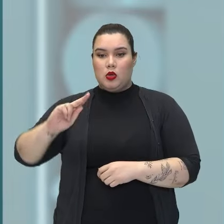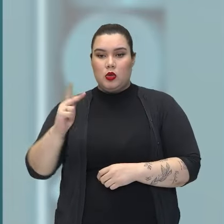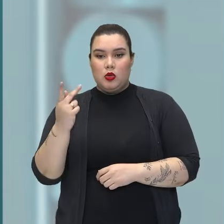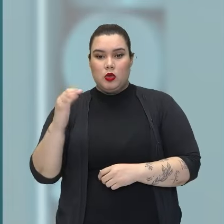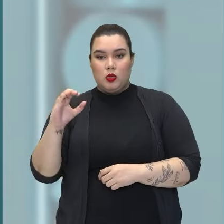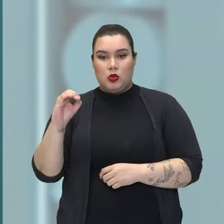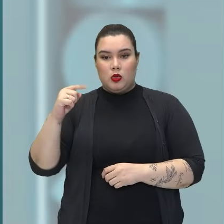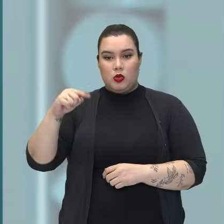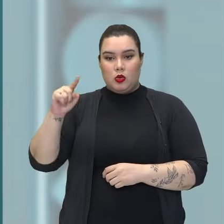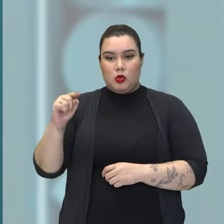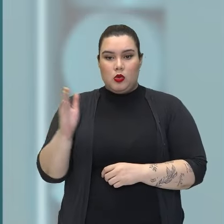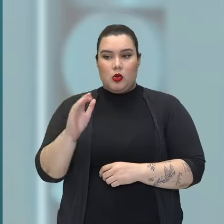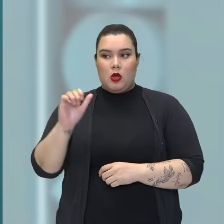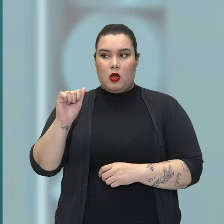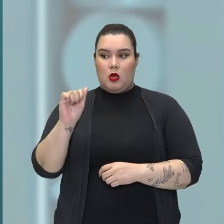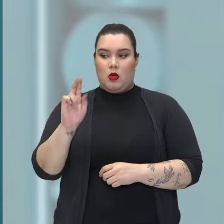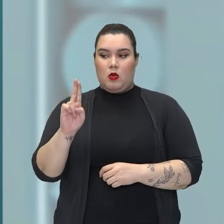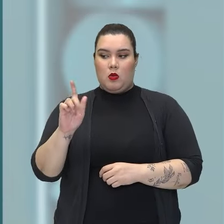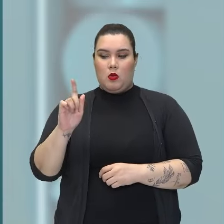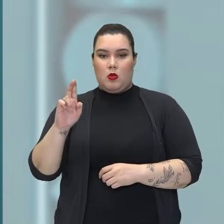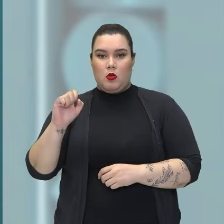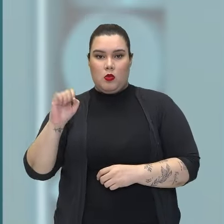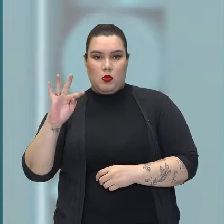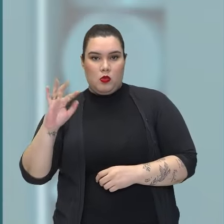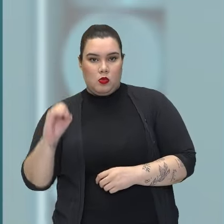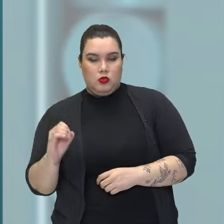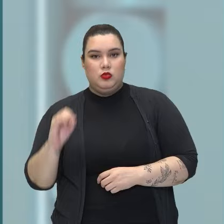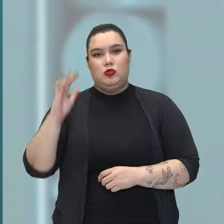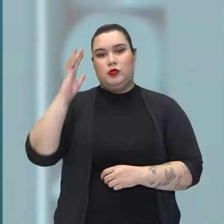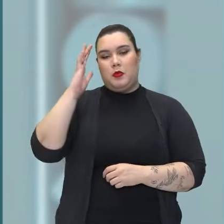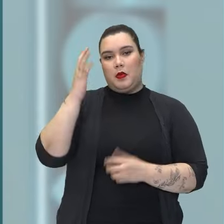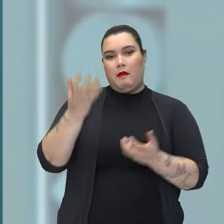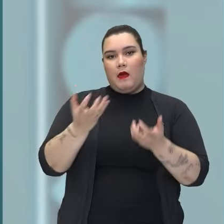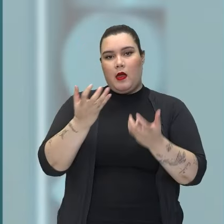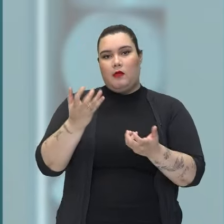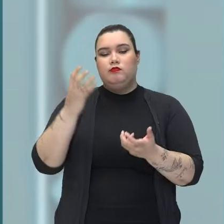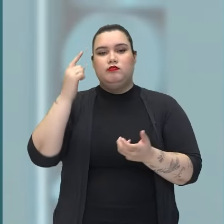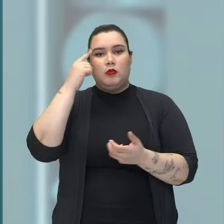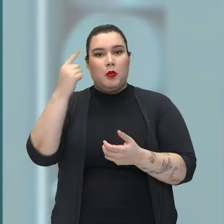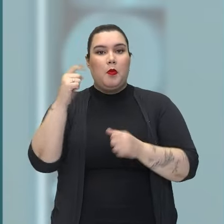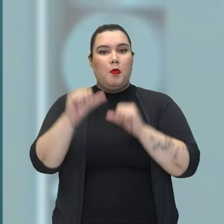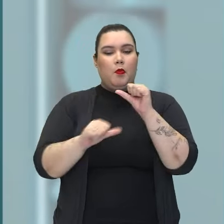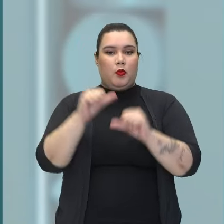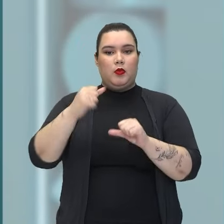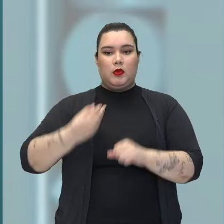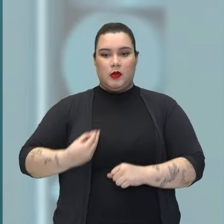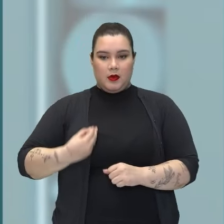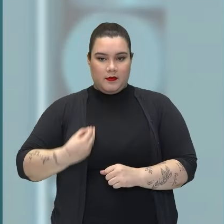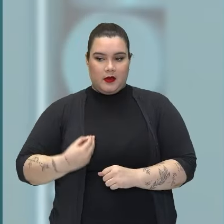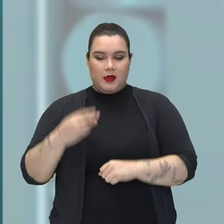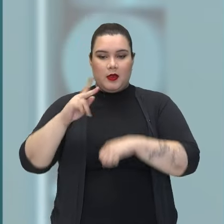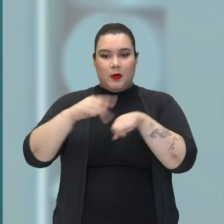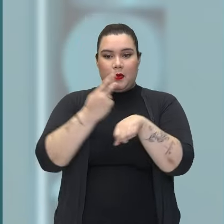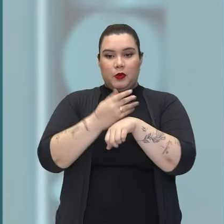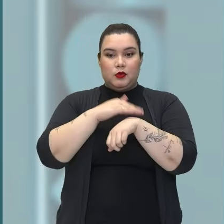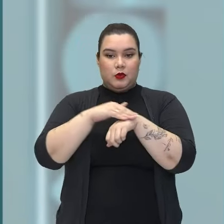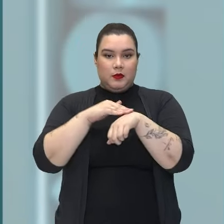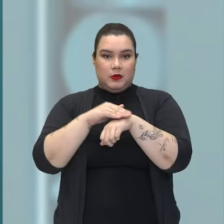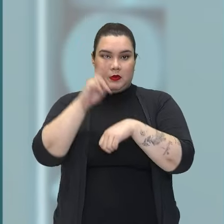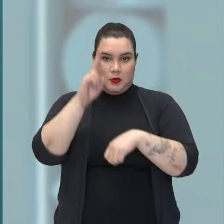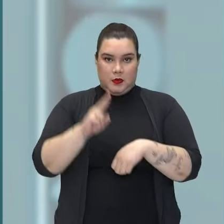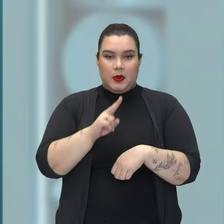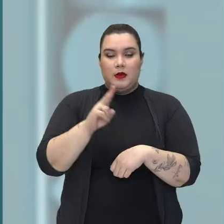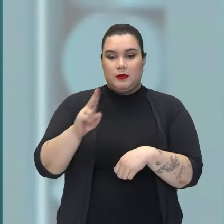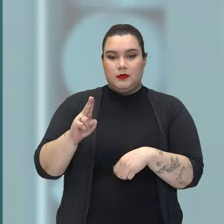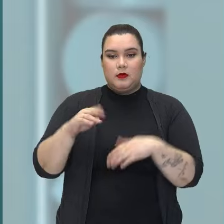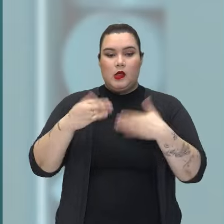acaba mudando, ou seja, decidindo mudar de vida depois dessa conversa com o padre. Então, a gente tem o elemento